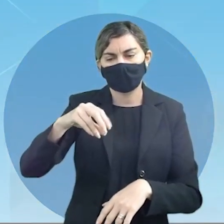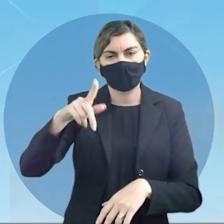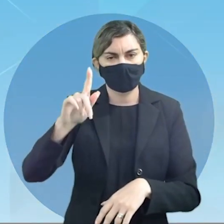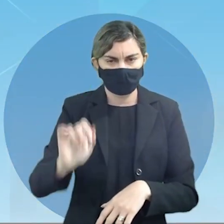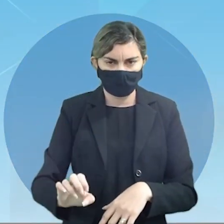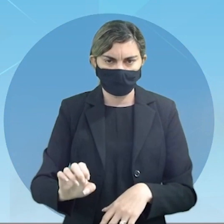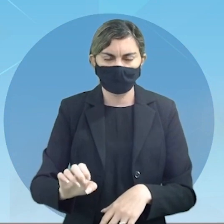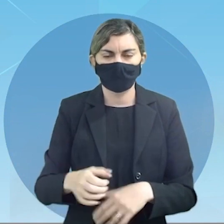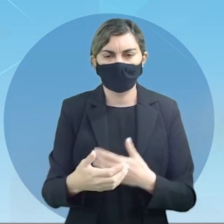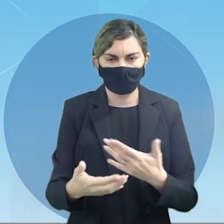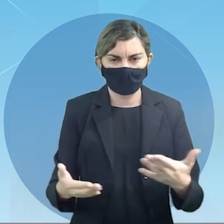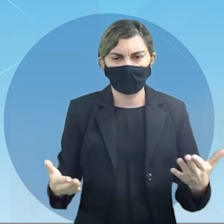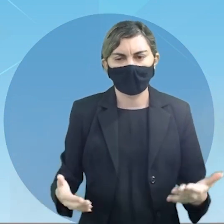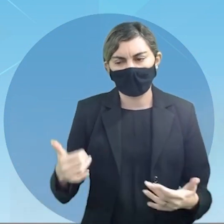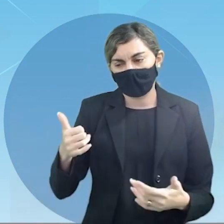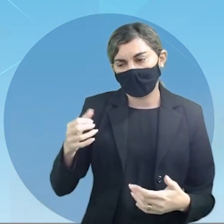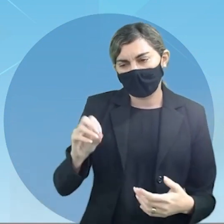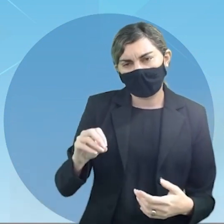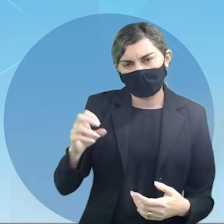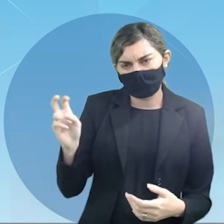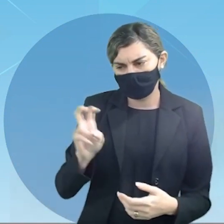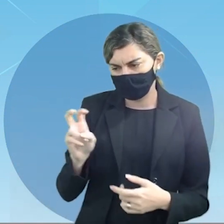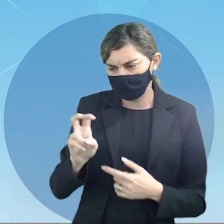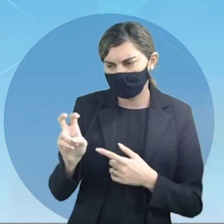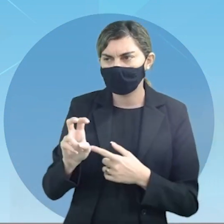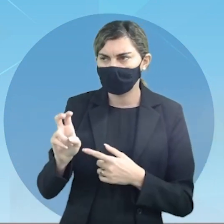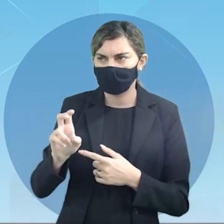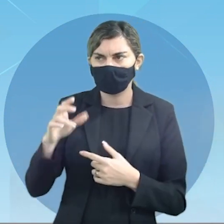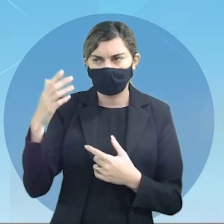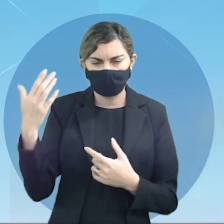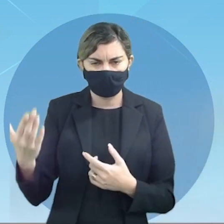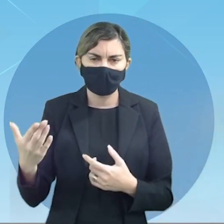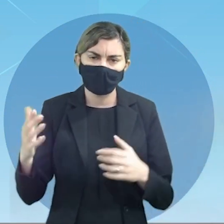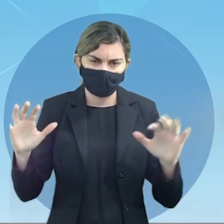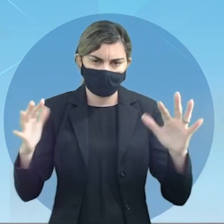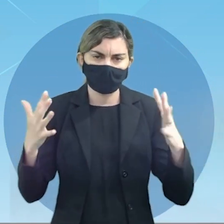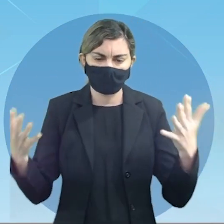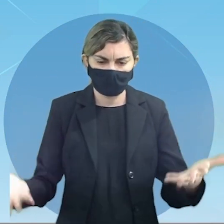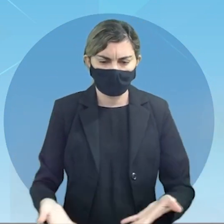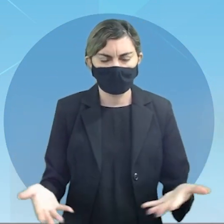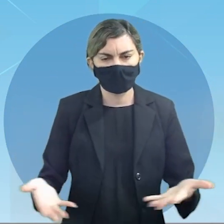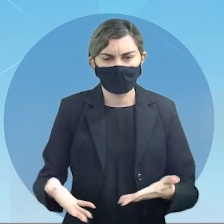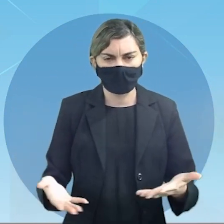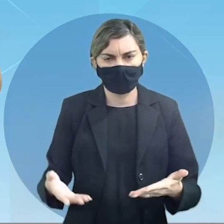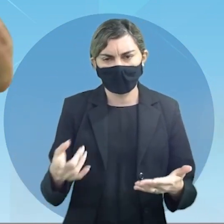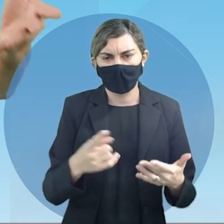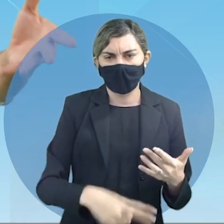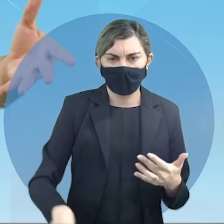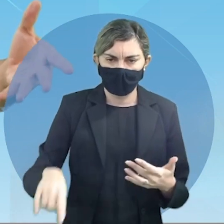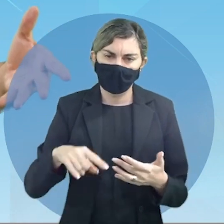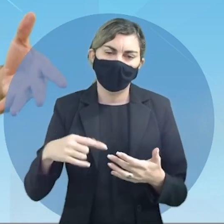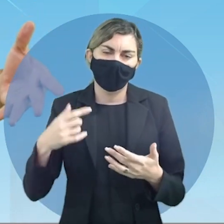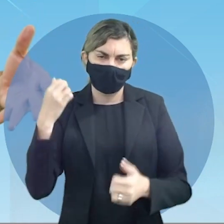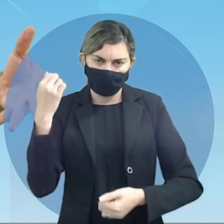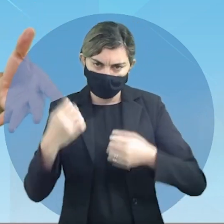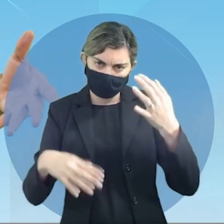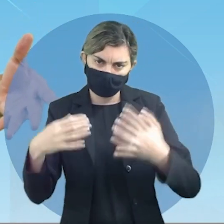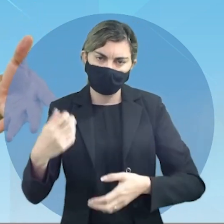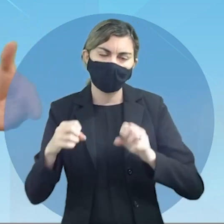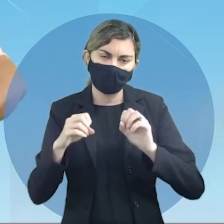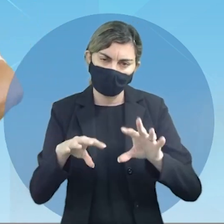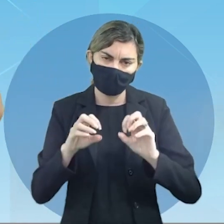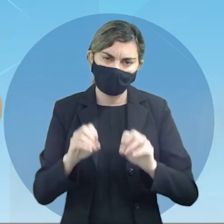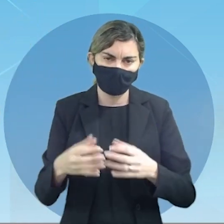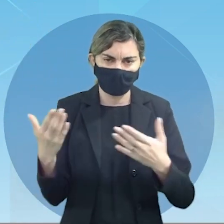prestem bem atenção o 15º Dalai que é esse o homenageado de hoje que nós estamos discorrendo a aula